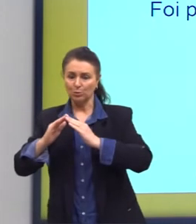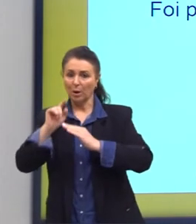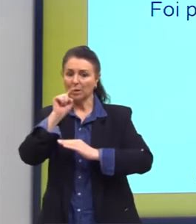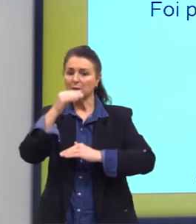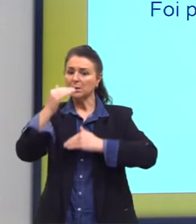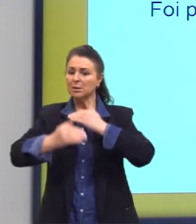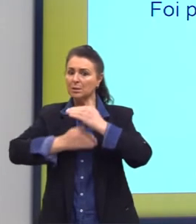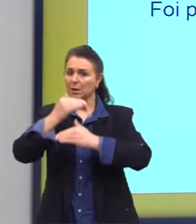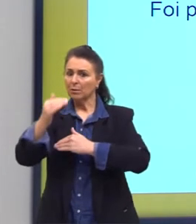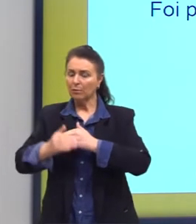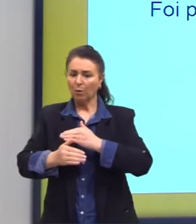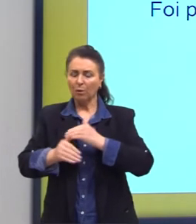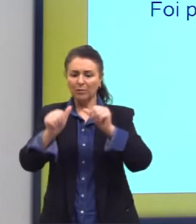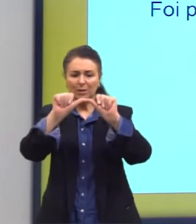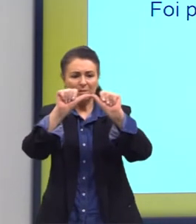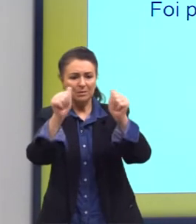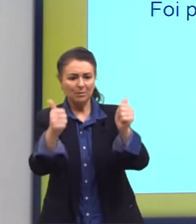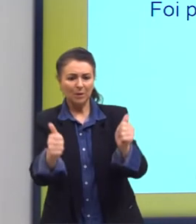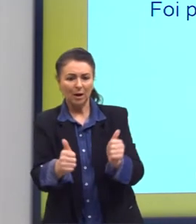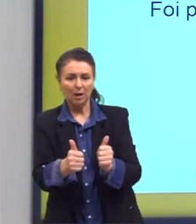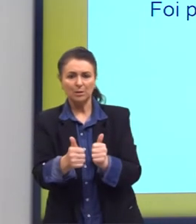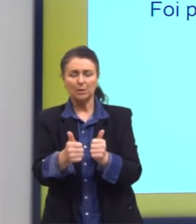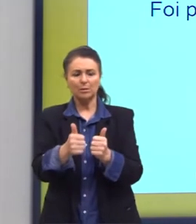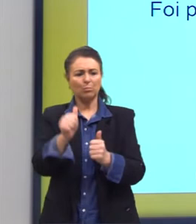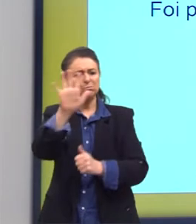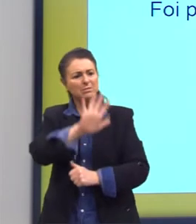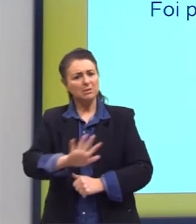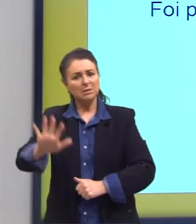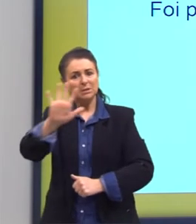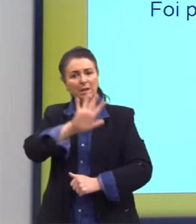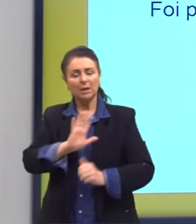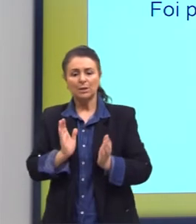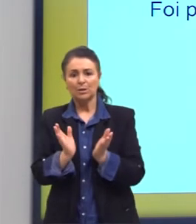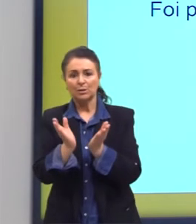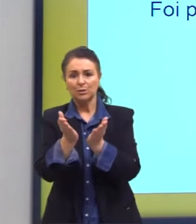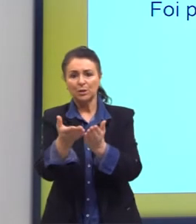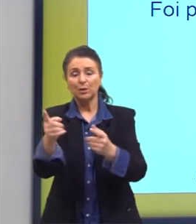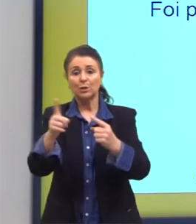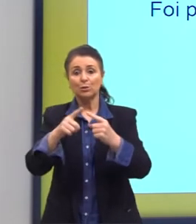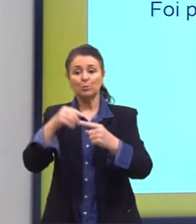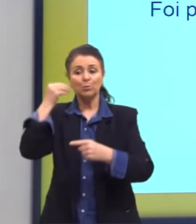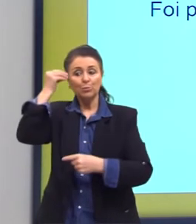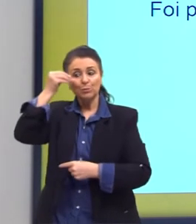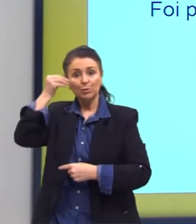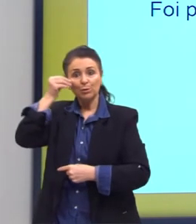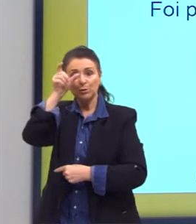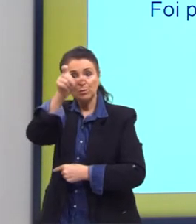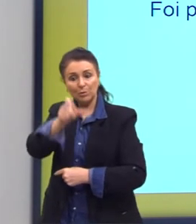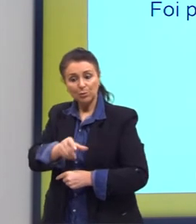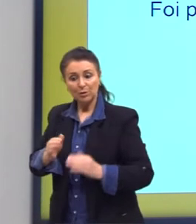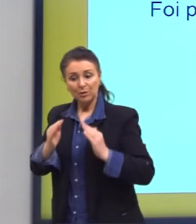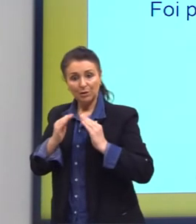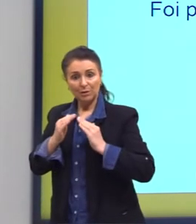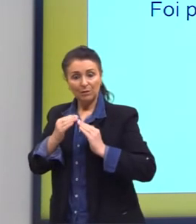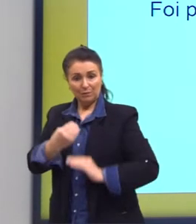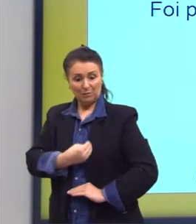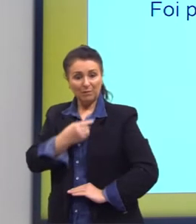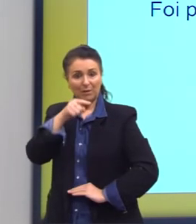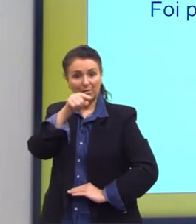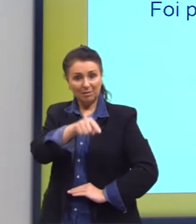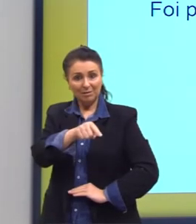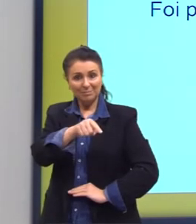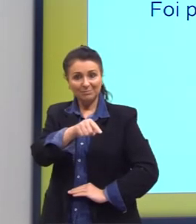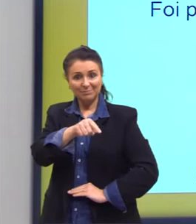figuras. São cenas coletivas dos tipos psicológicos de seus habitantes que tecem o Curtiço como a